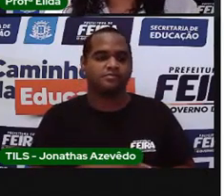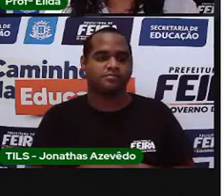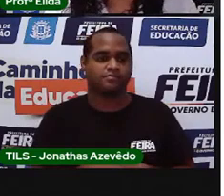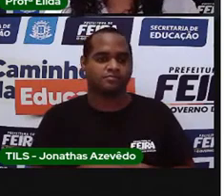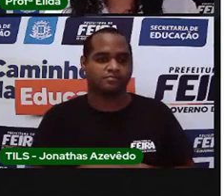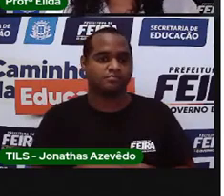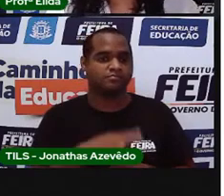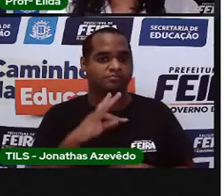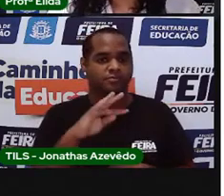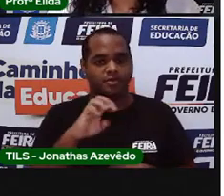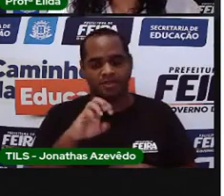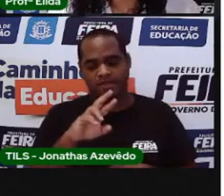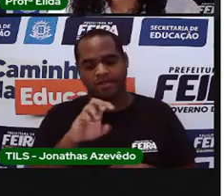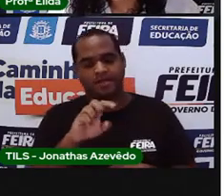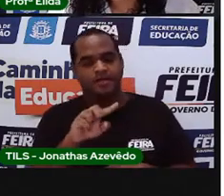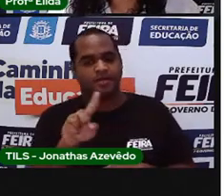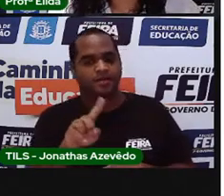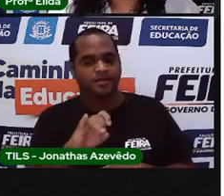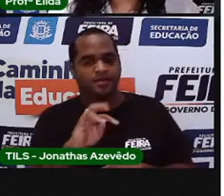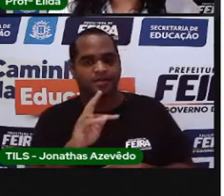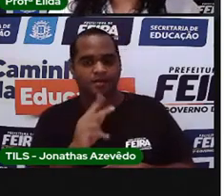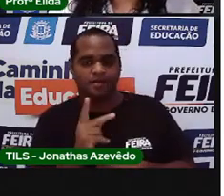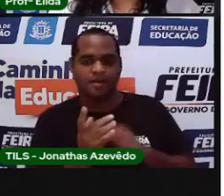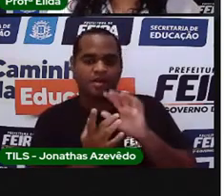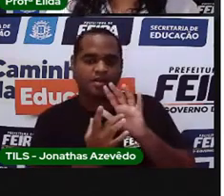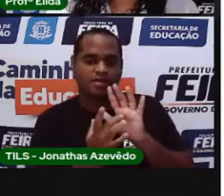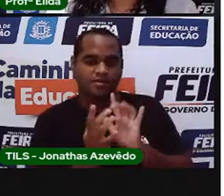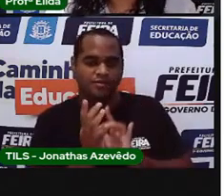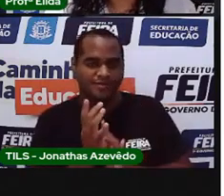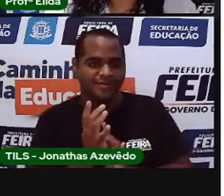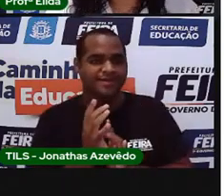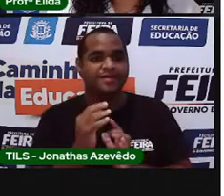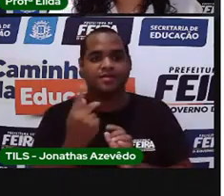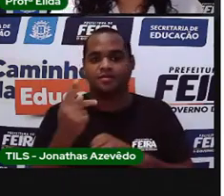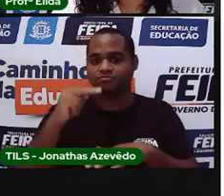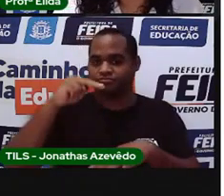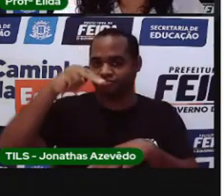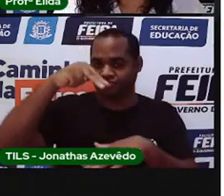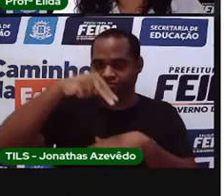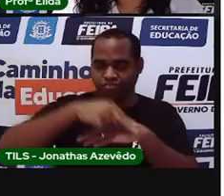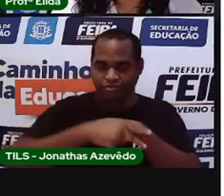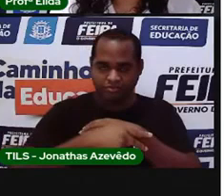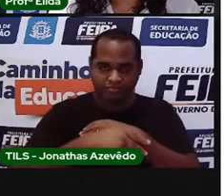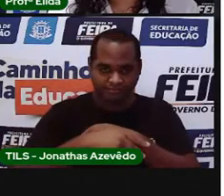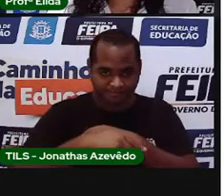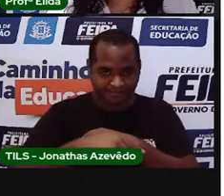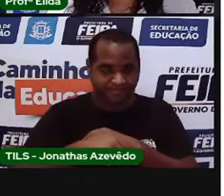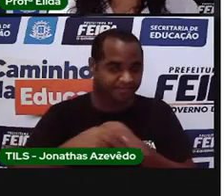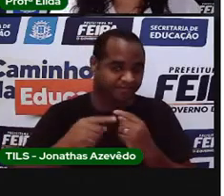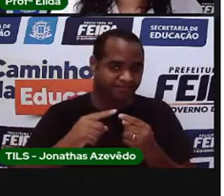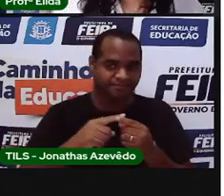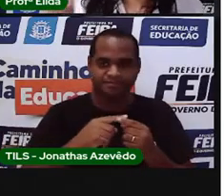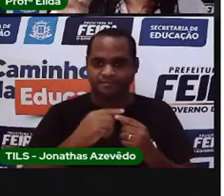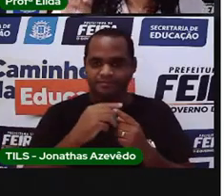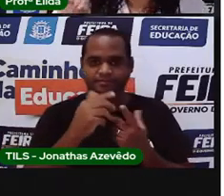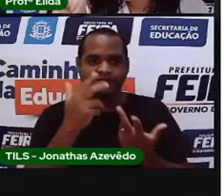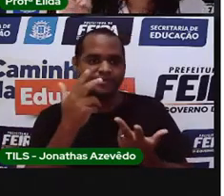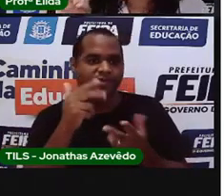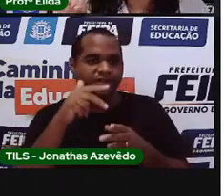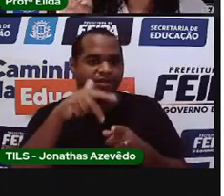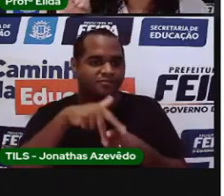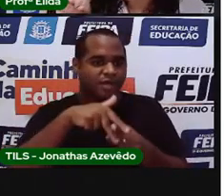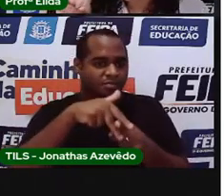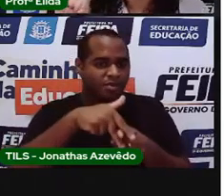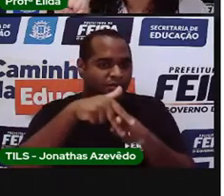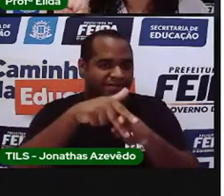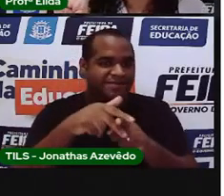Terezinha de Jesus. De uma queda foi ao chão. Acudiram três